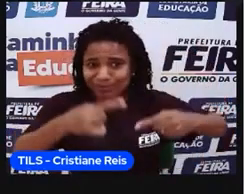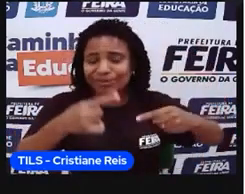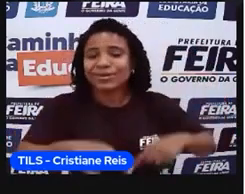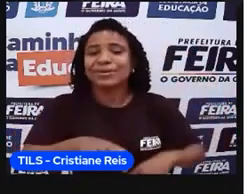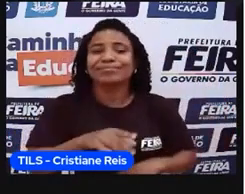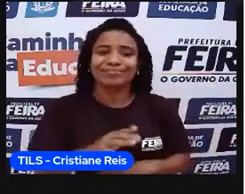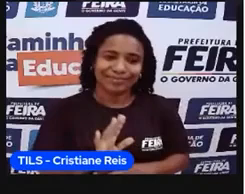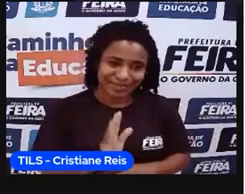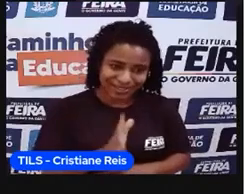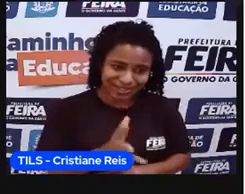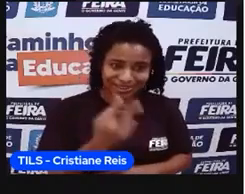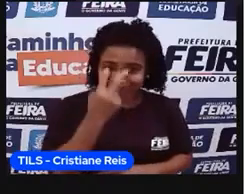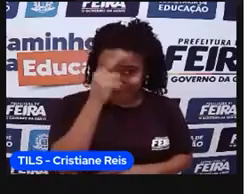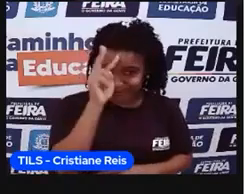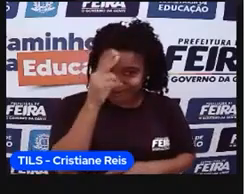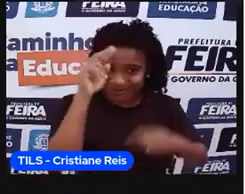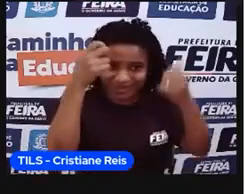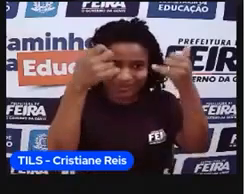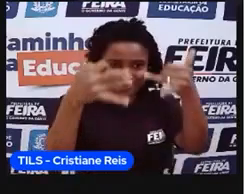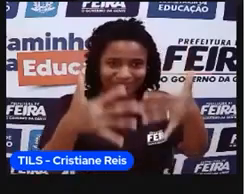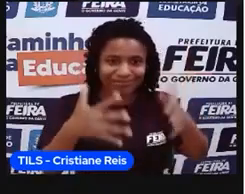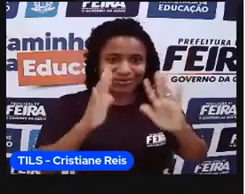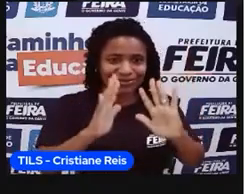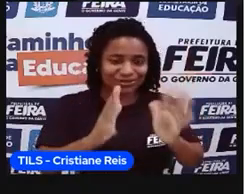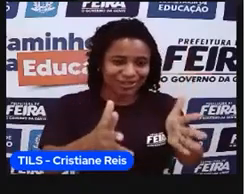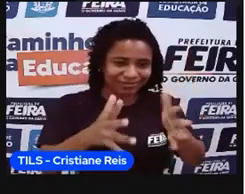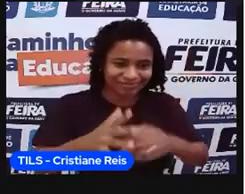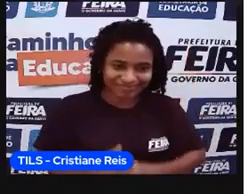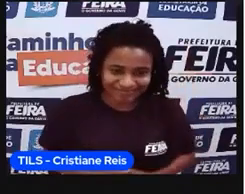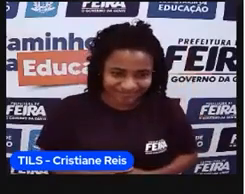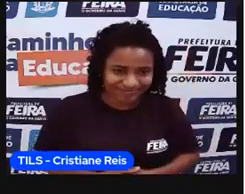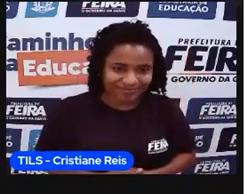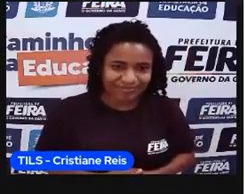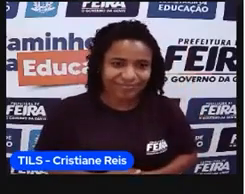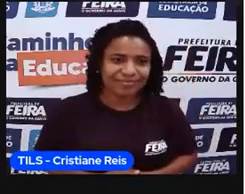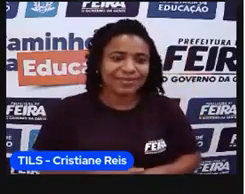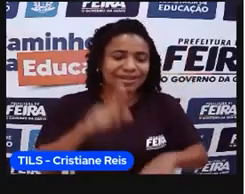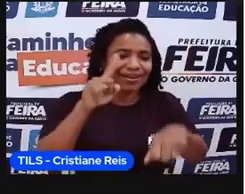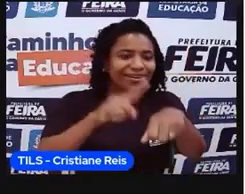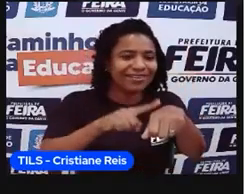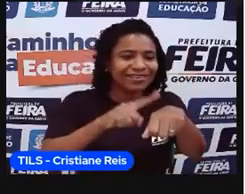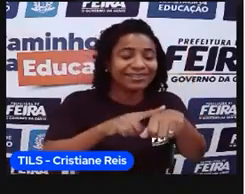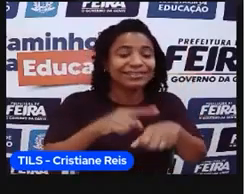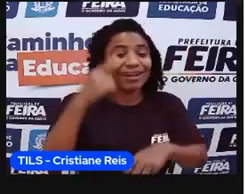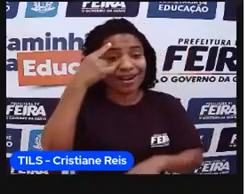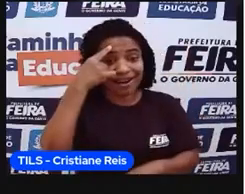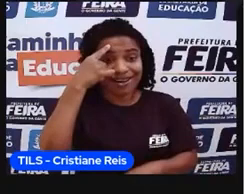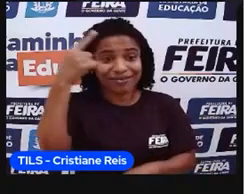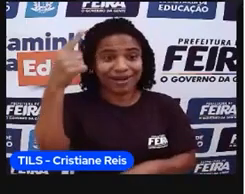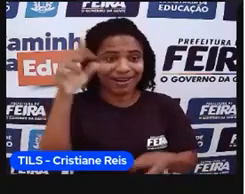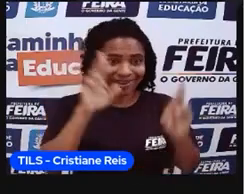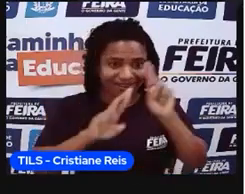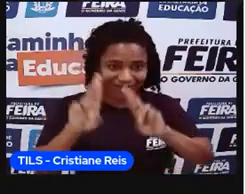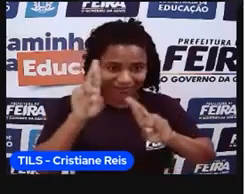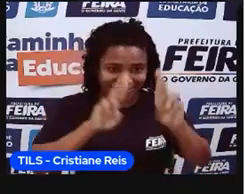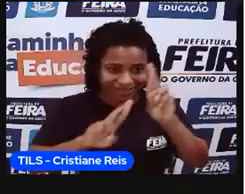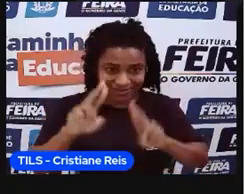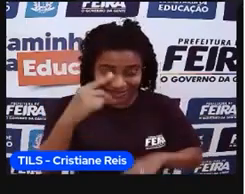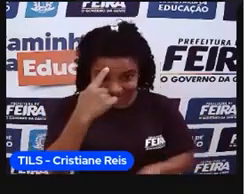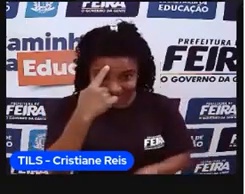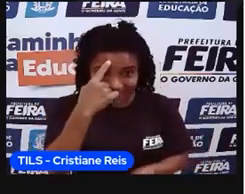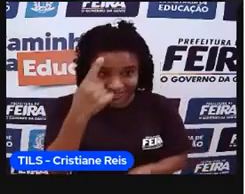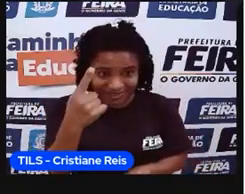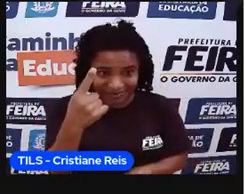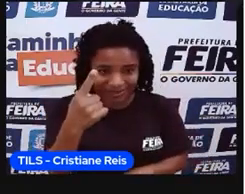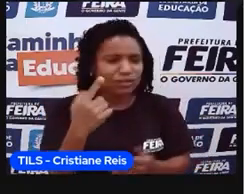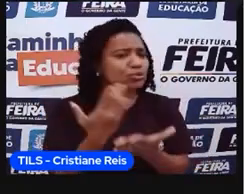escutado lá nas aulas de história. Agora, gente, chegou a nossa hora da revisão. O que é que, né, o que é que nós estudamos